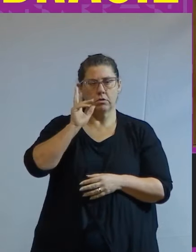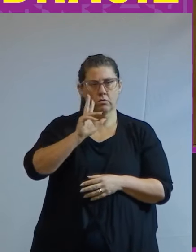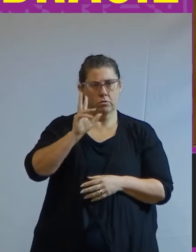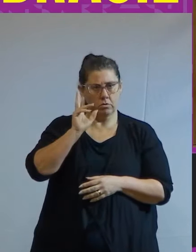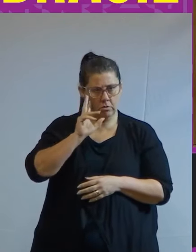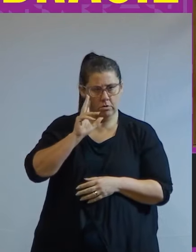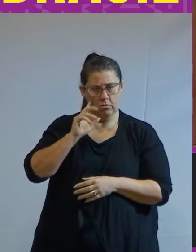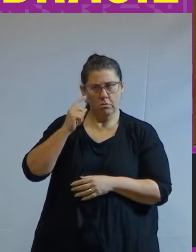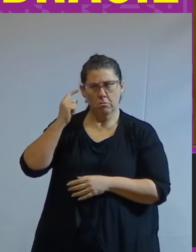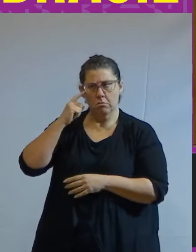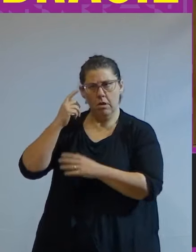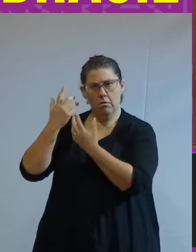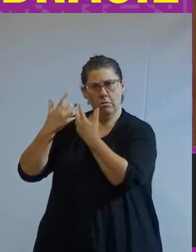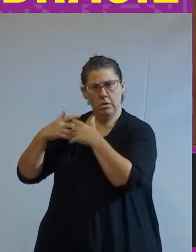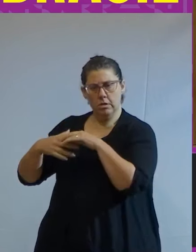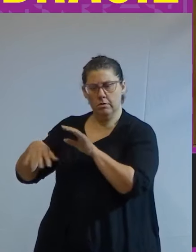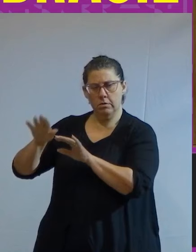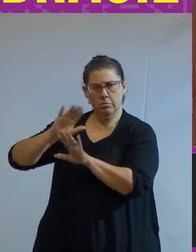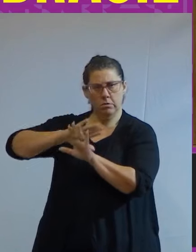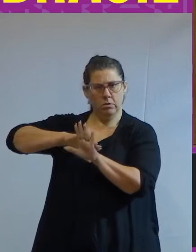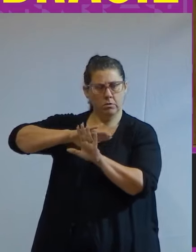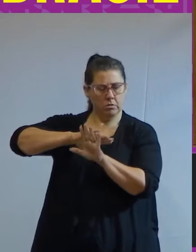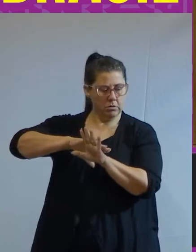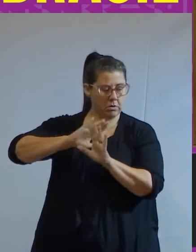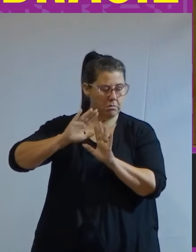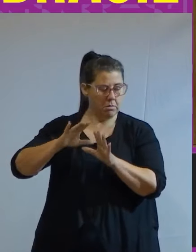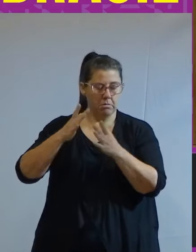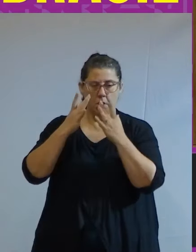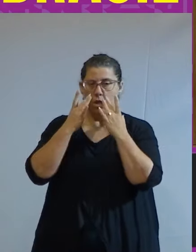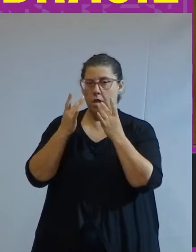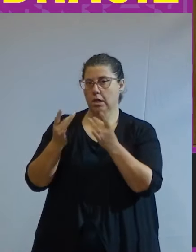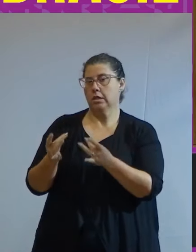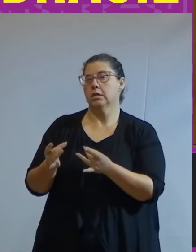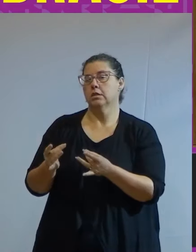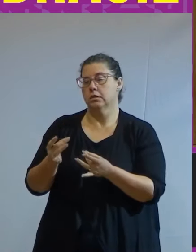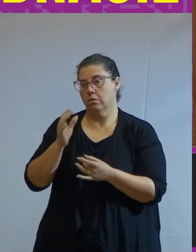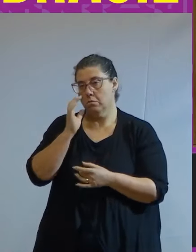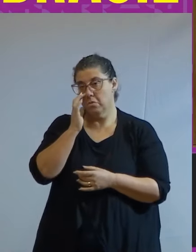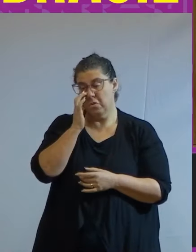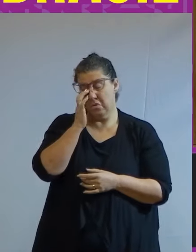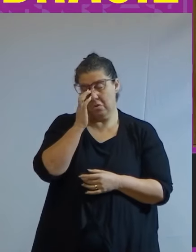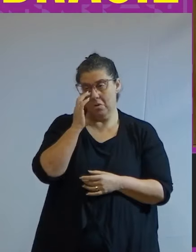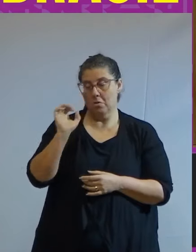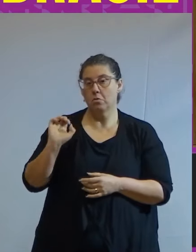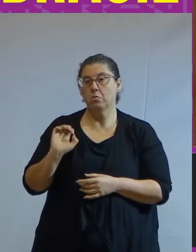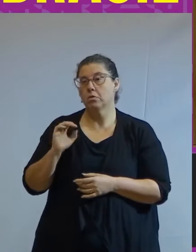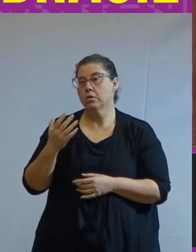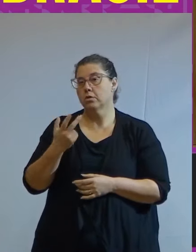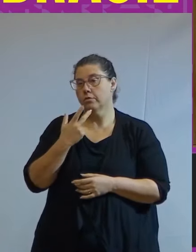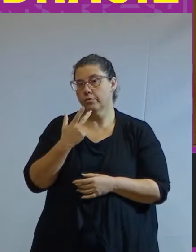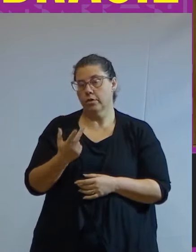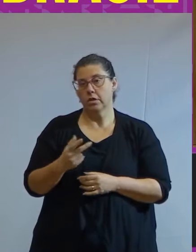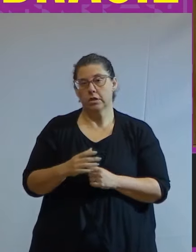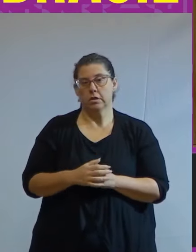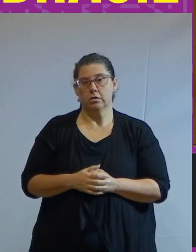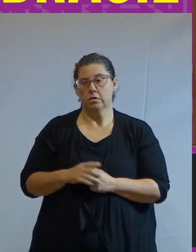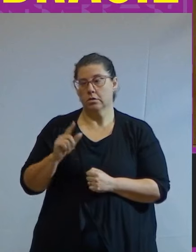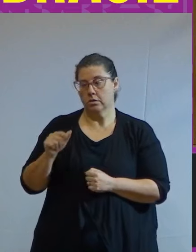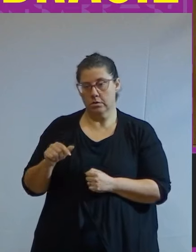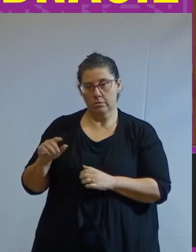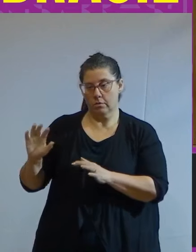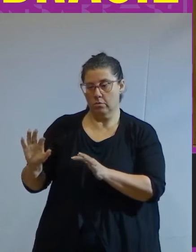Alencastro por trás dessa acerção, mas prestemos de imediato atenção ao que está sendo dito. Ele está